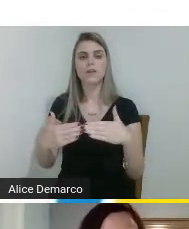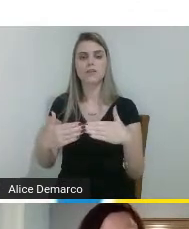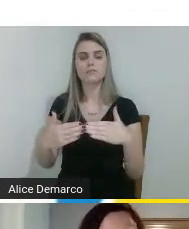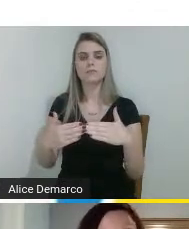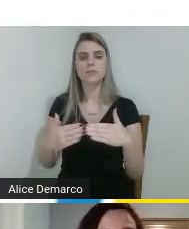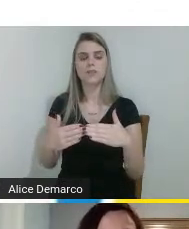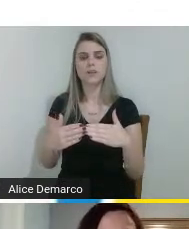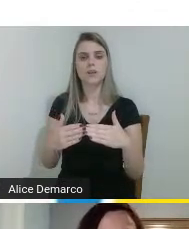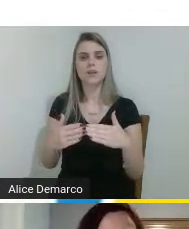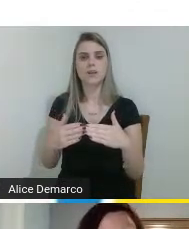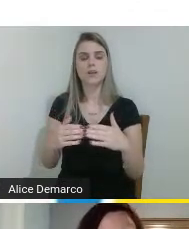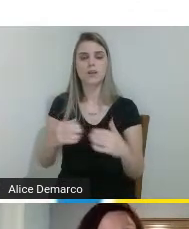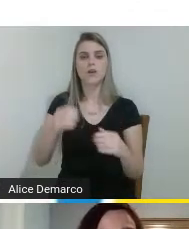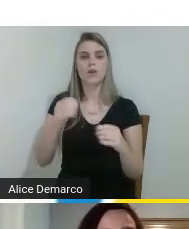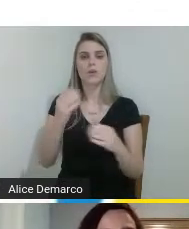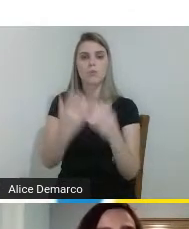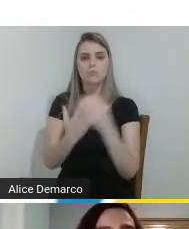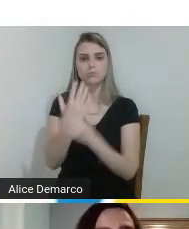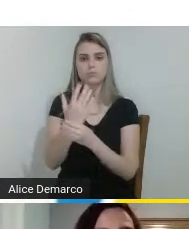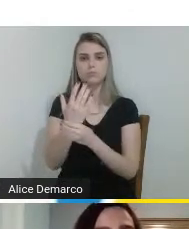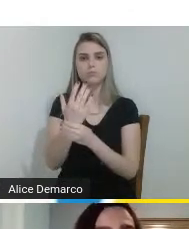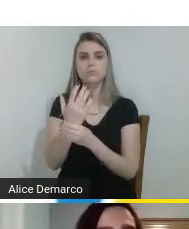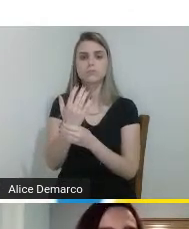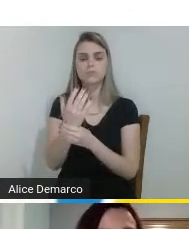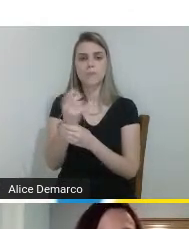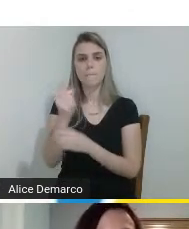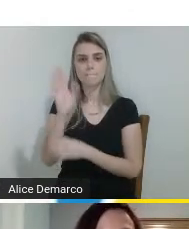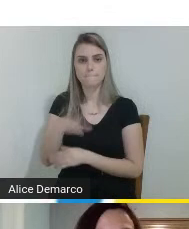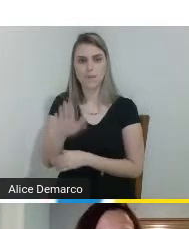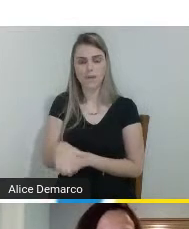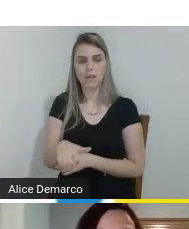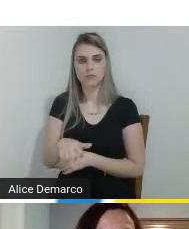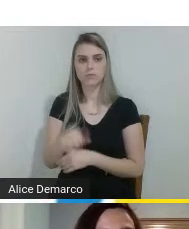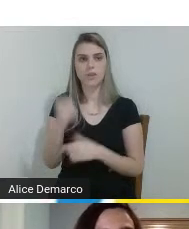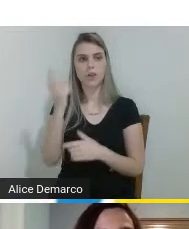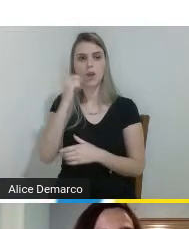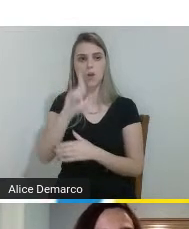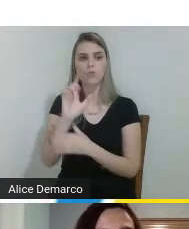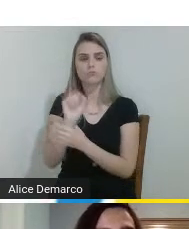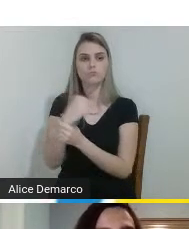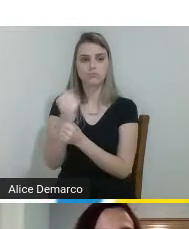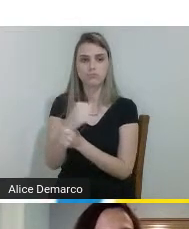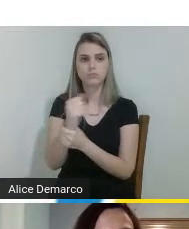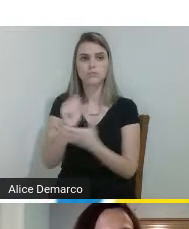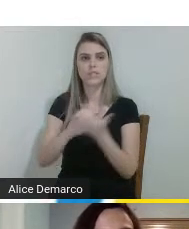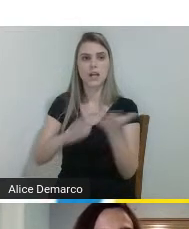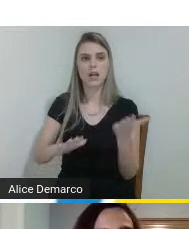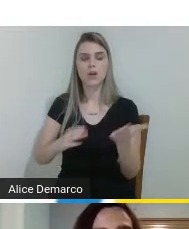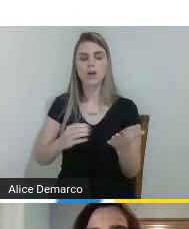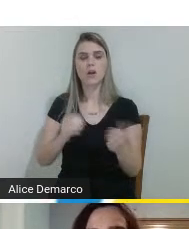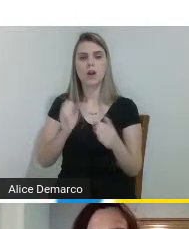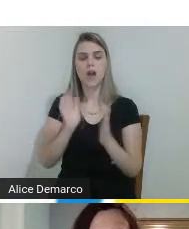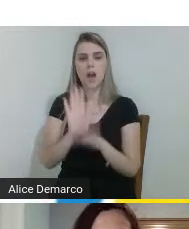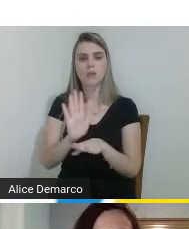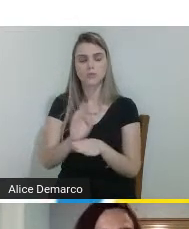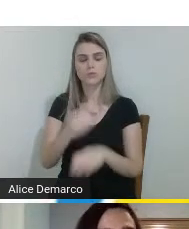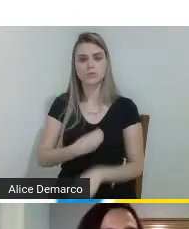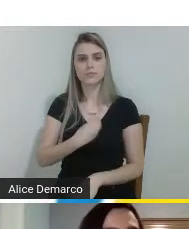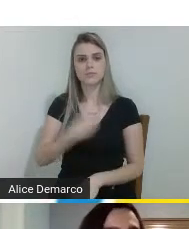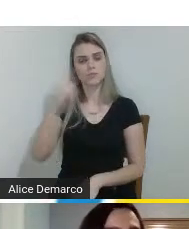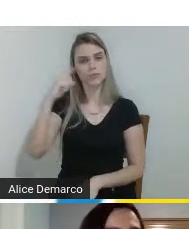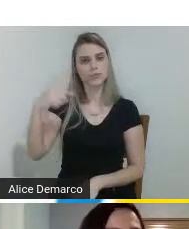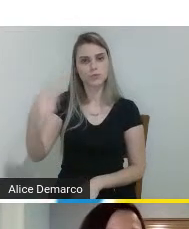ativo elétrico de baixo custo, ou seja, uma prótese funcional que ajude nas atividades de vida diária dos usuários,